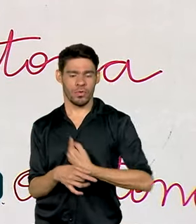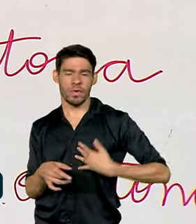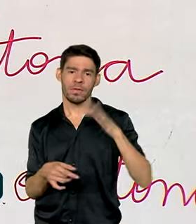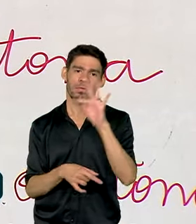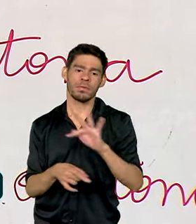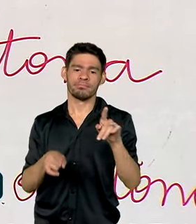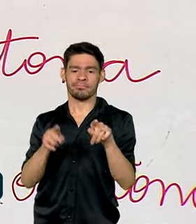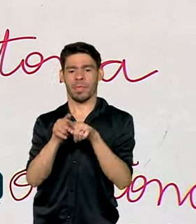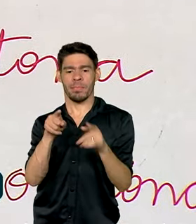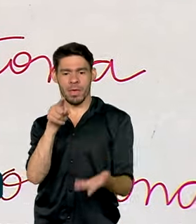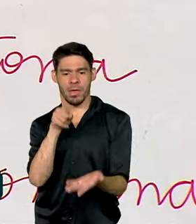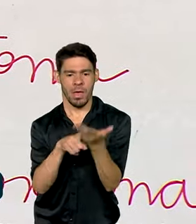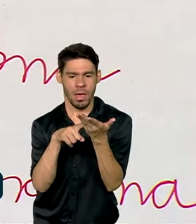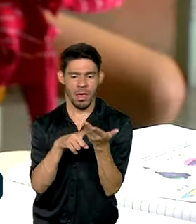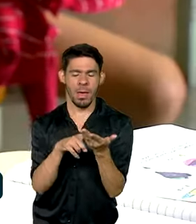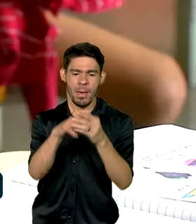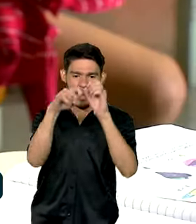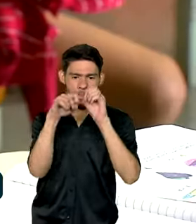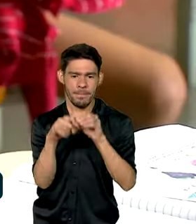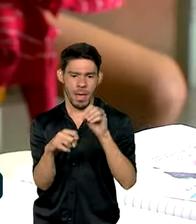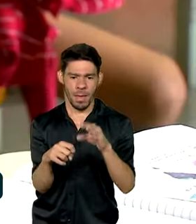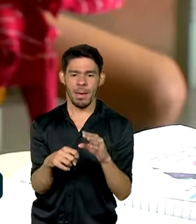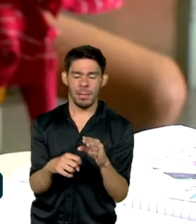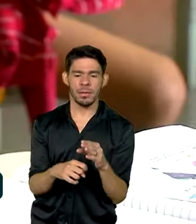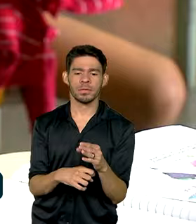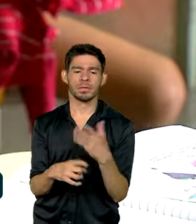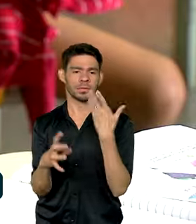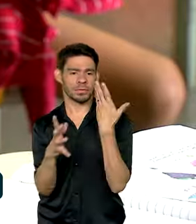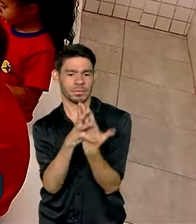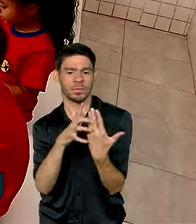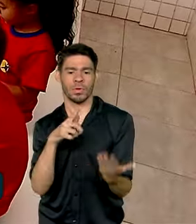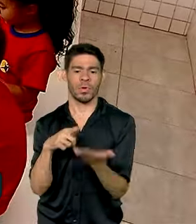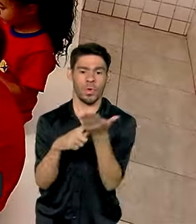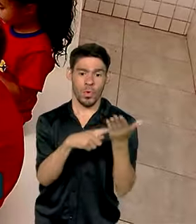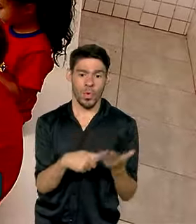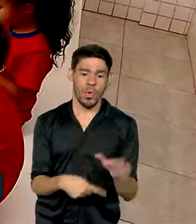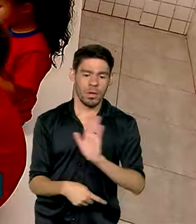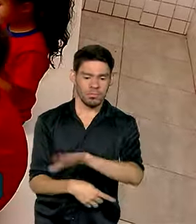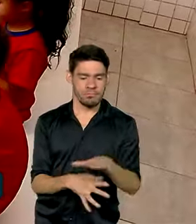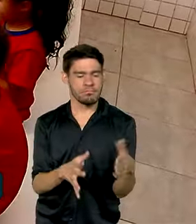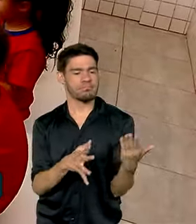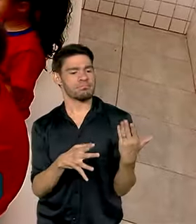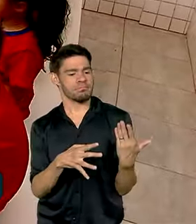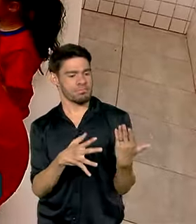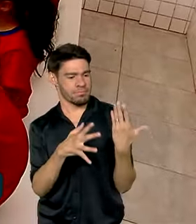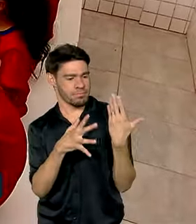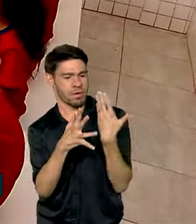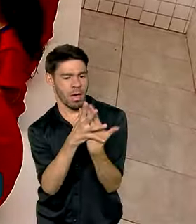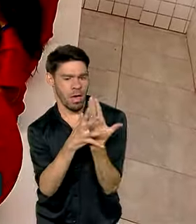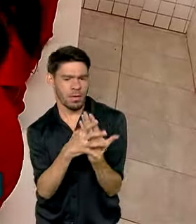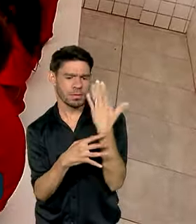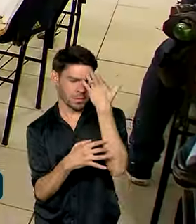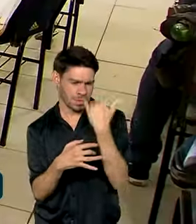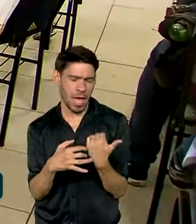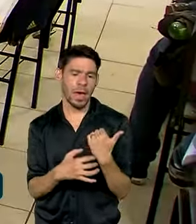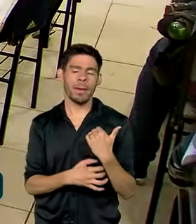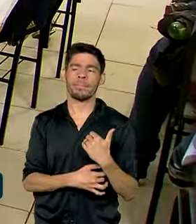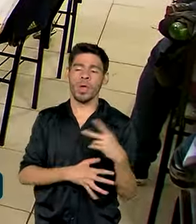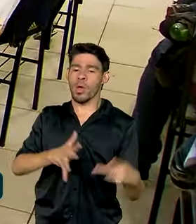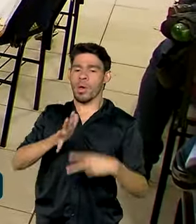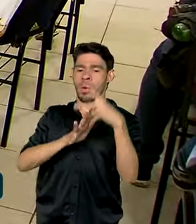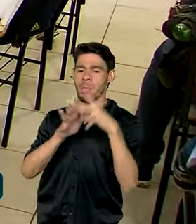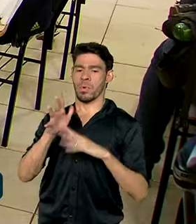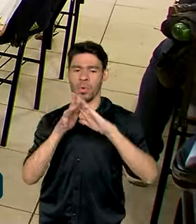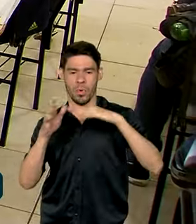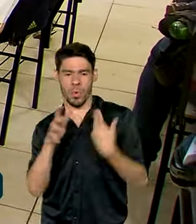tem um Pacto Nacional de Alfabetização. O compromisso da criança alfabetizada e o programa Escola em Tempo Integral são